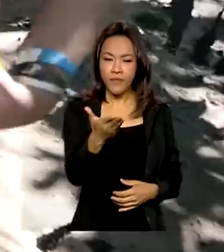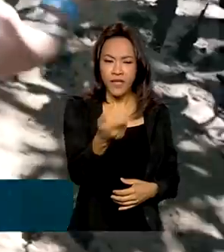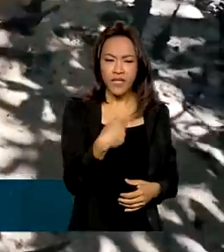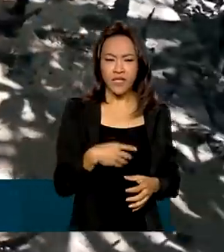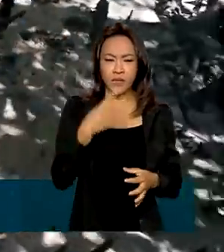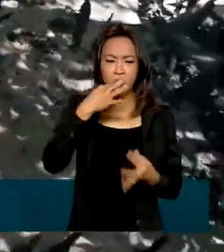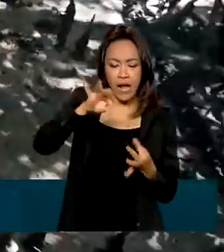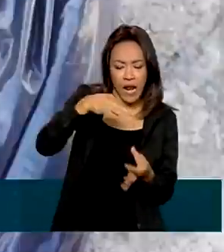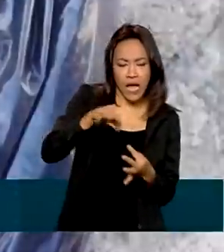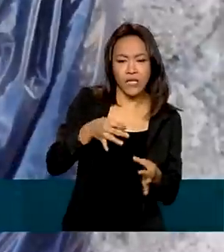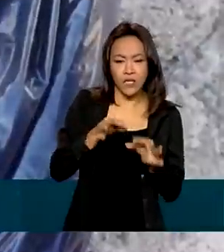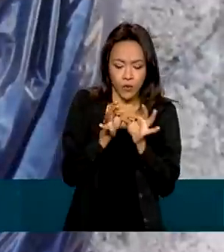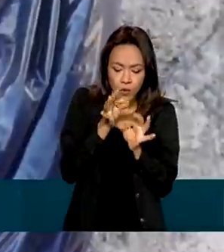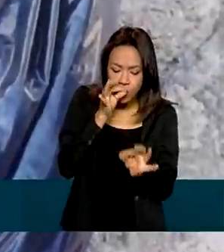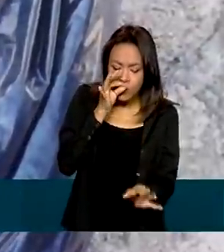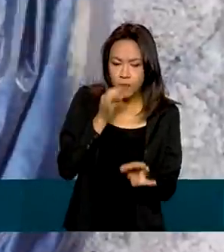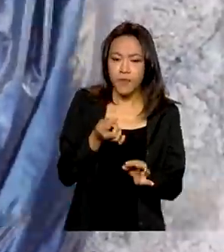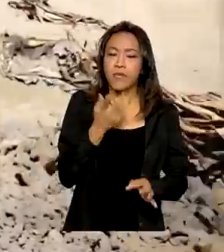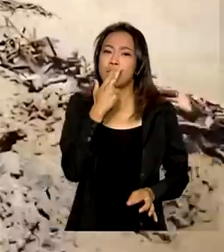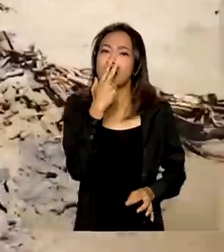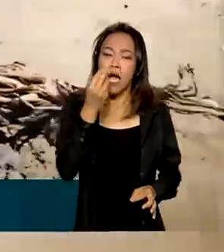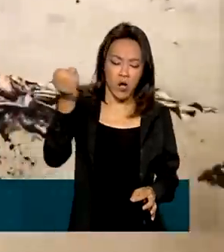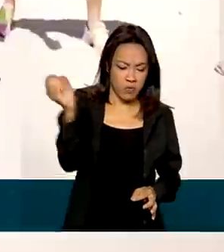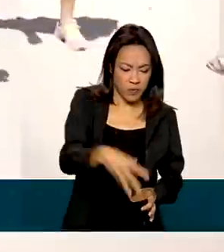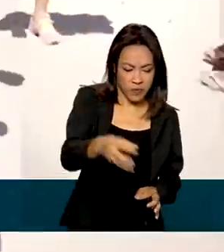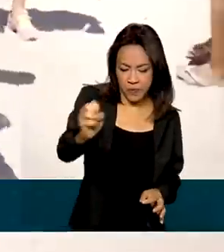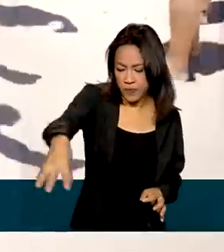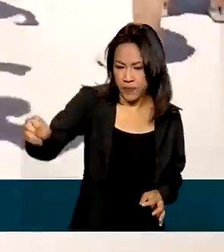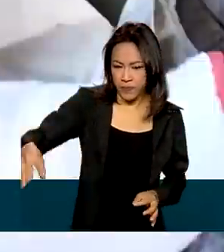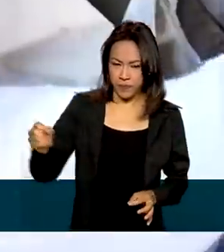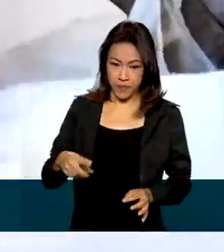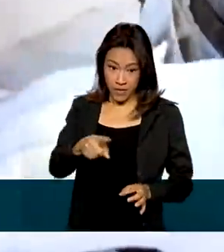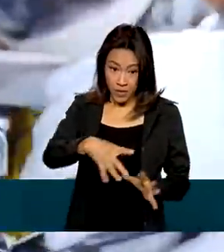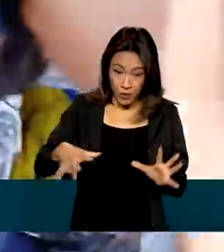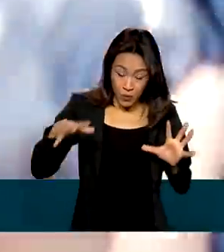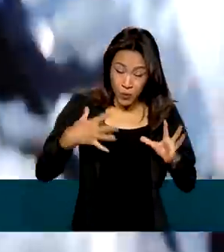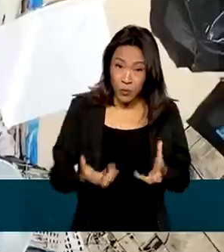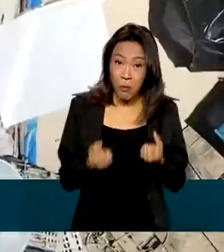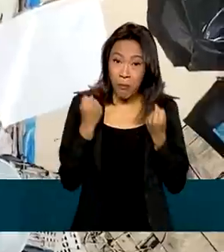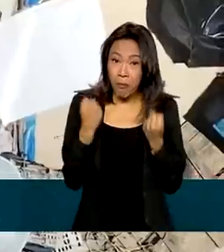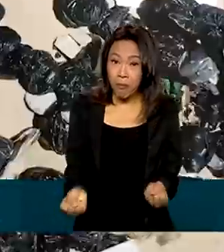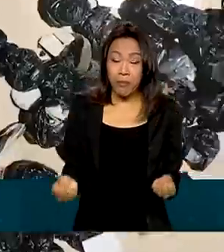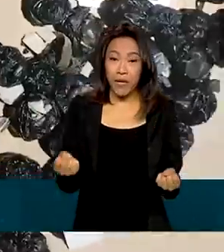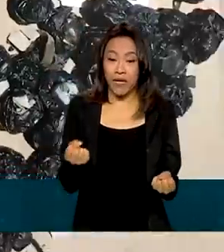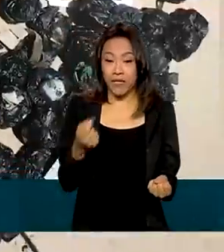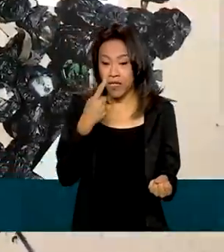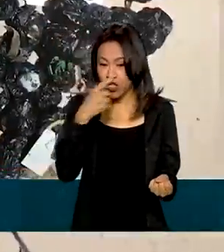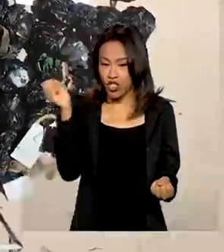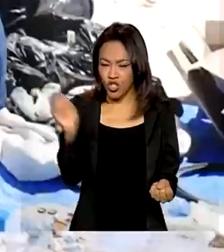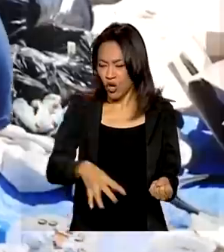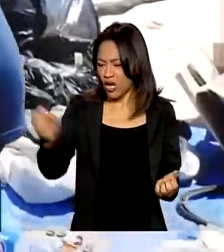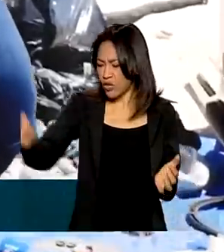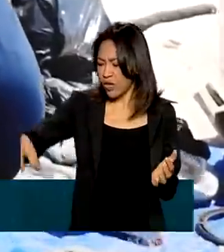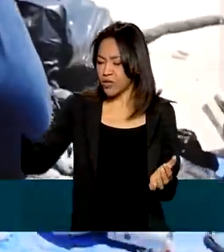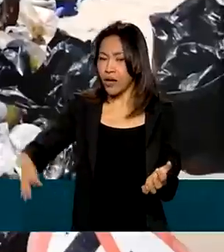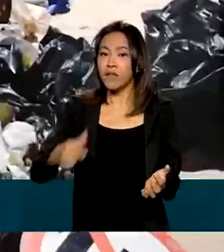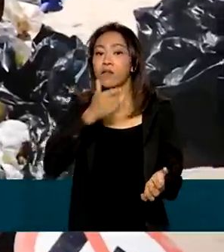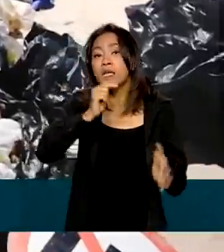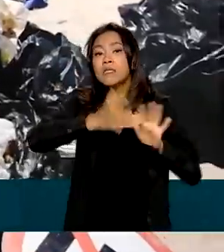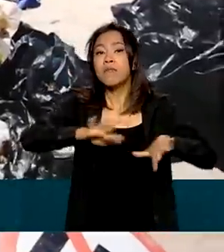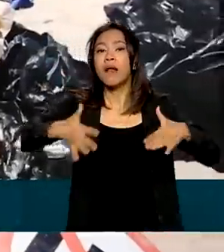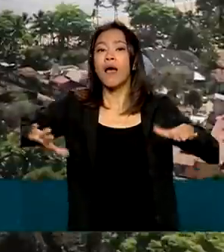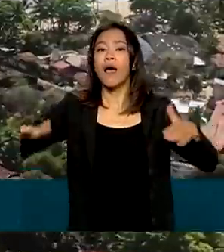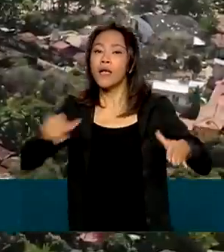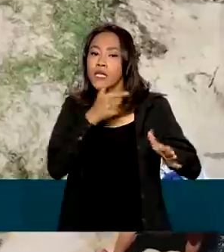plásticas, canudos, bitucas de cigarro, toneladas de lixo são descartadas de forma inadequada todos os dias em nossas praias,